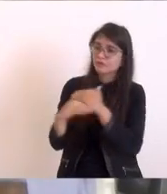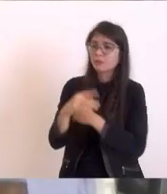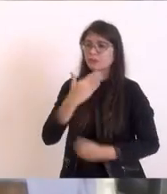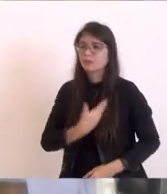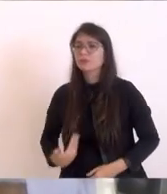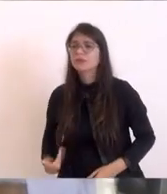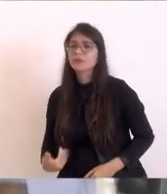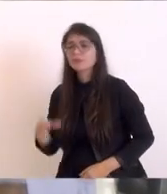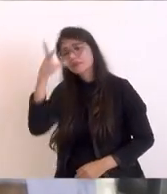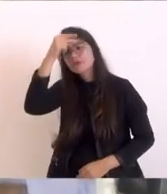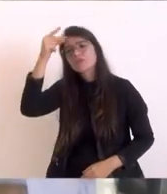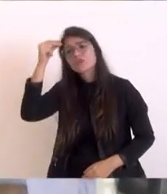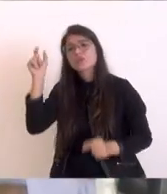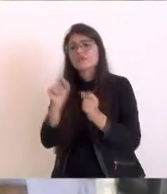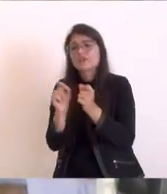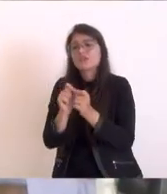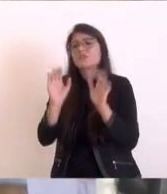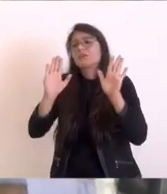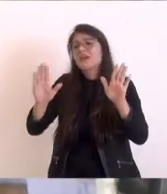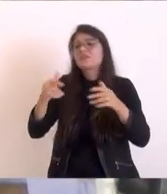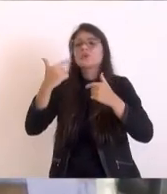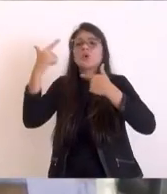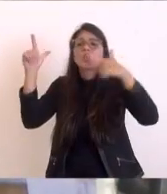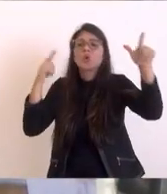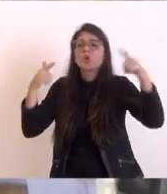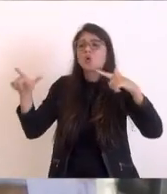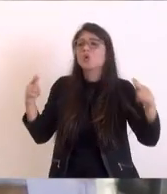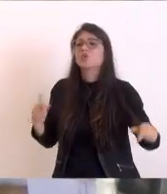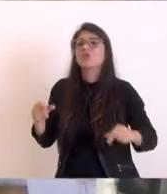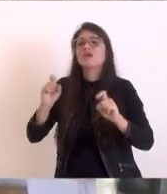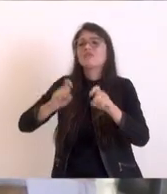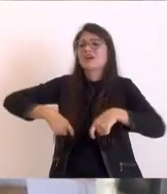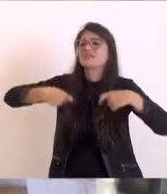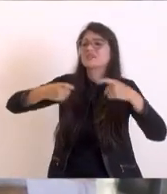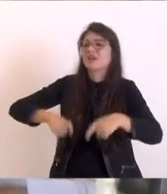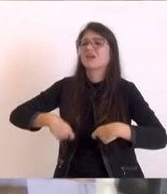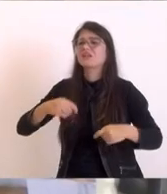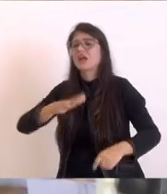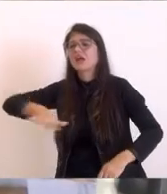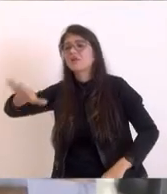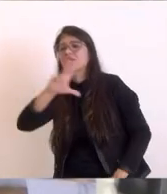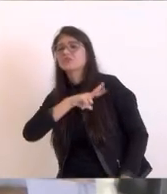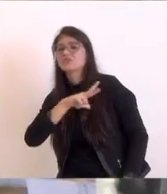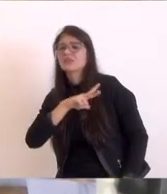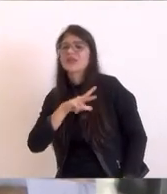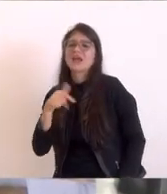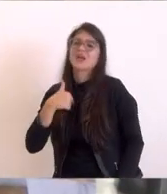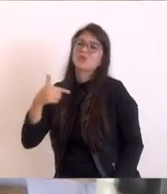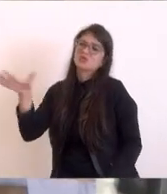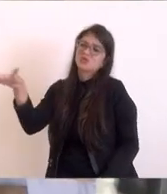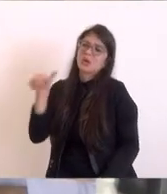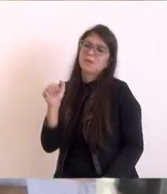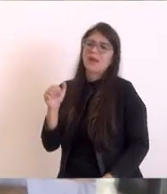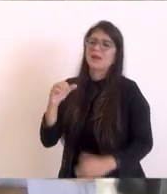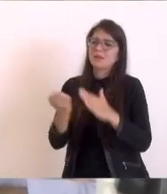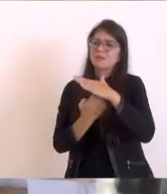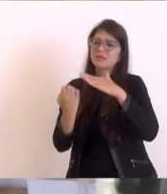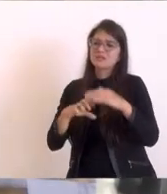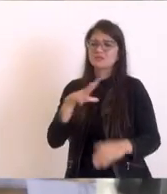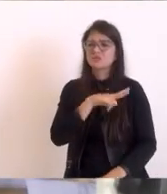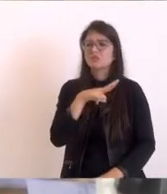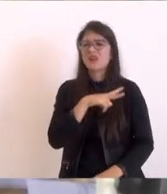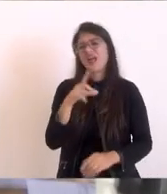Mas, onde que para dentro de fazenda, área particular, eu não vou contratar uma empresa particular, que nós tínhamos um contrato para fazer dentro de área de